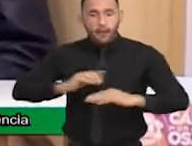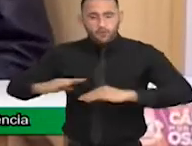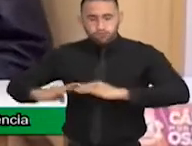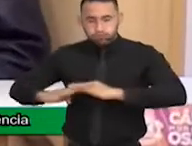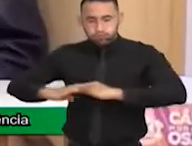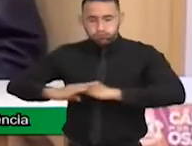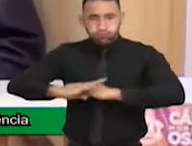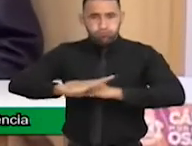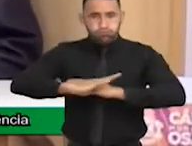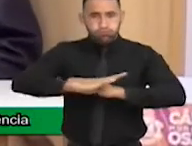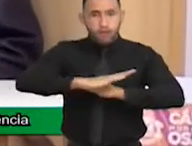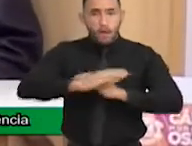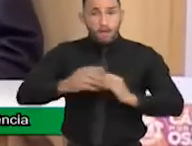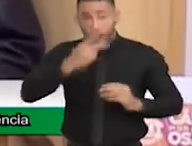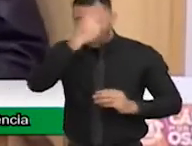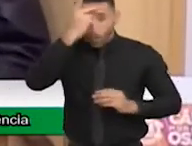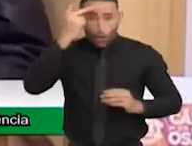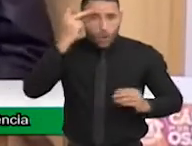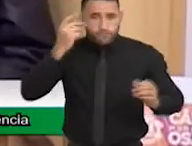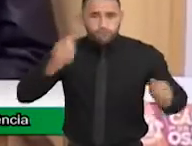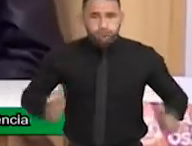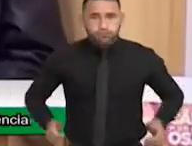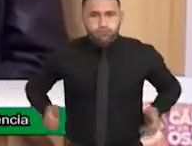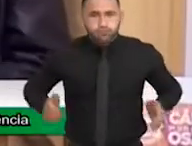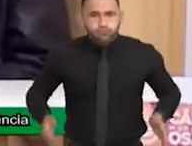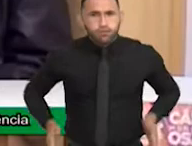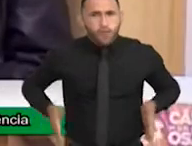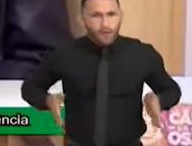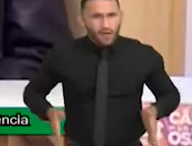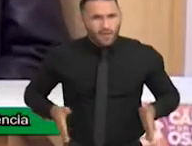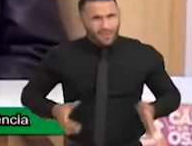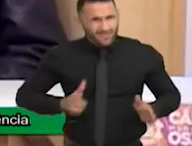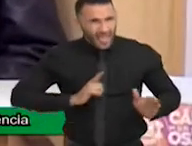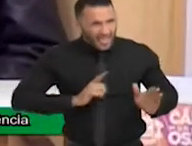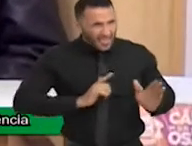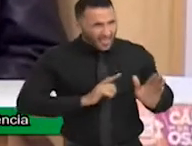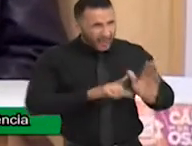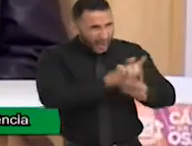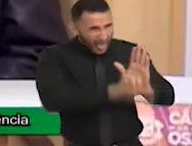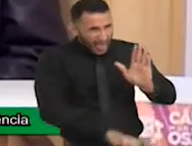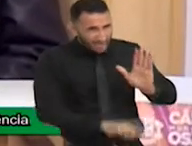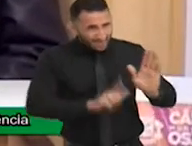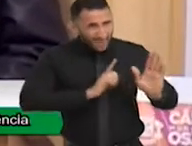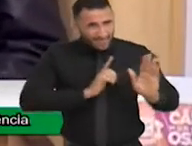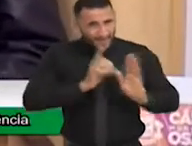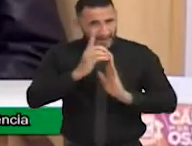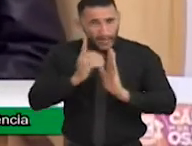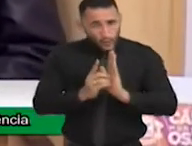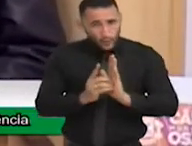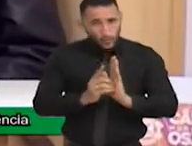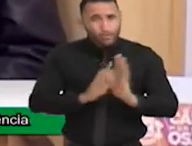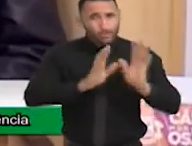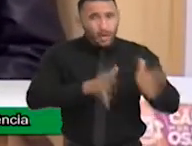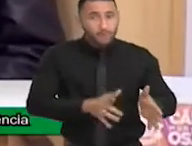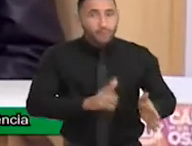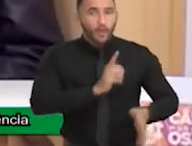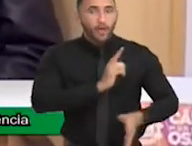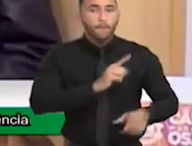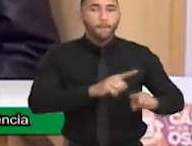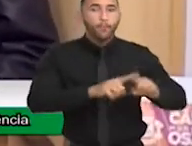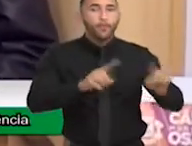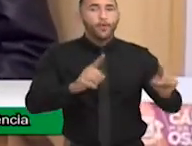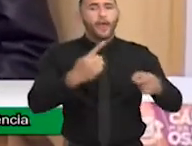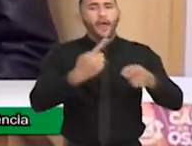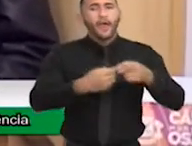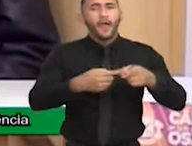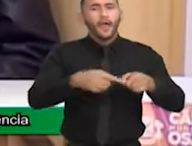E aí eu perguntei para a minha sogra, por que que tem? Saiu um decreto, é uma lei? Ah, é uma lei. Legal, mas foi feito para inglês ver. Porque